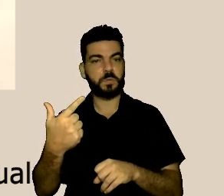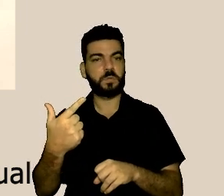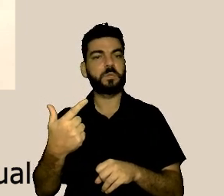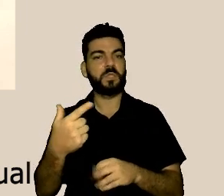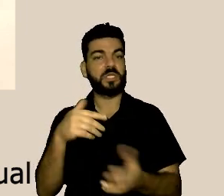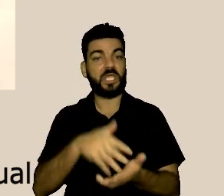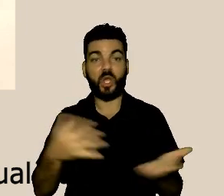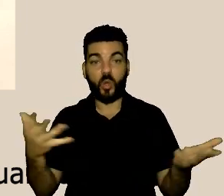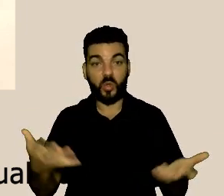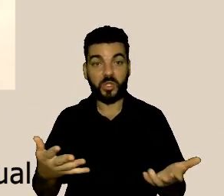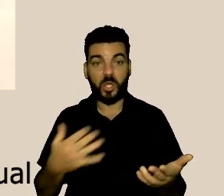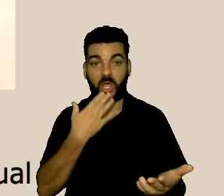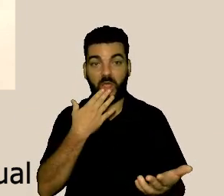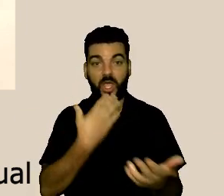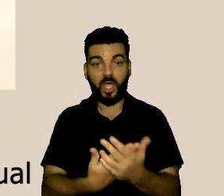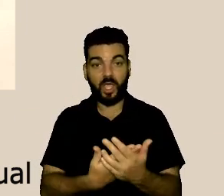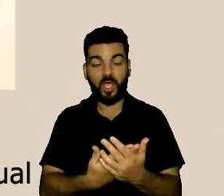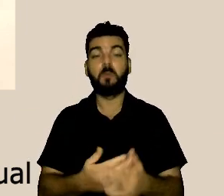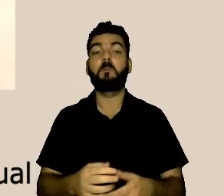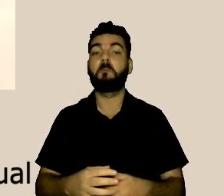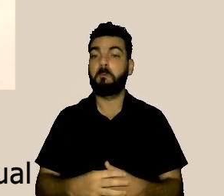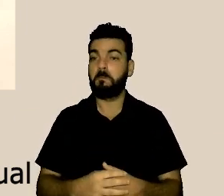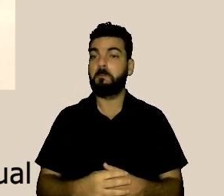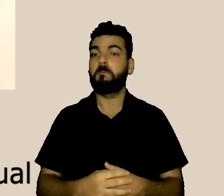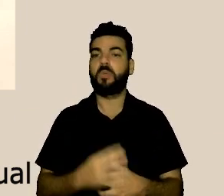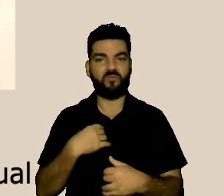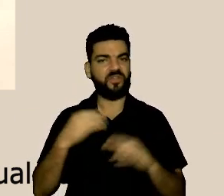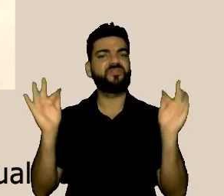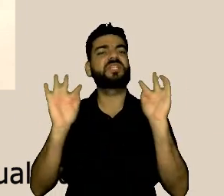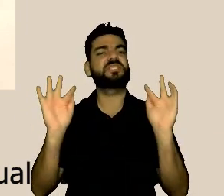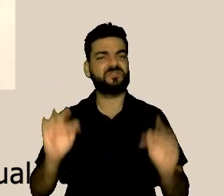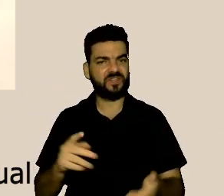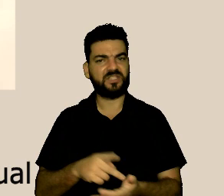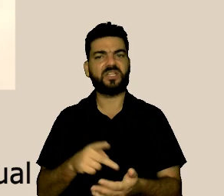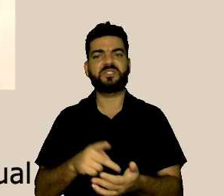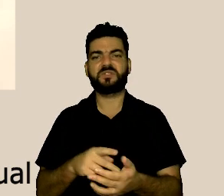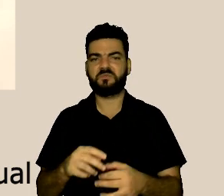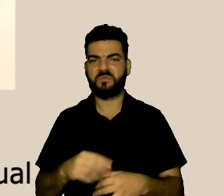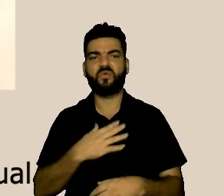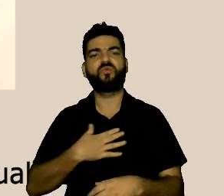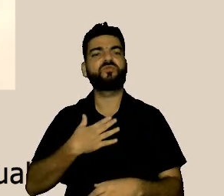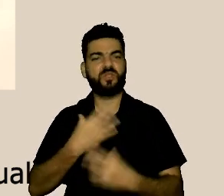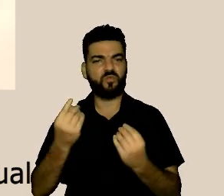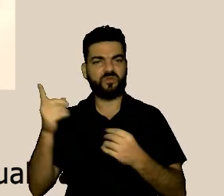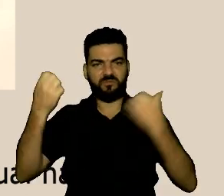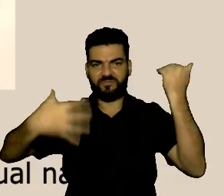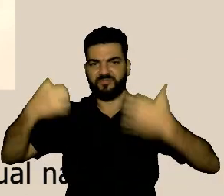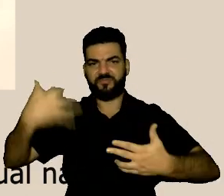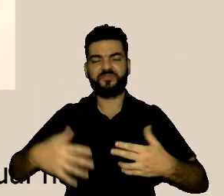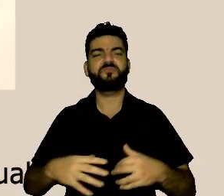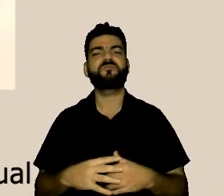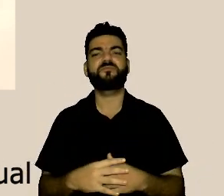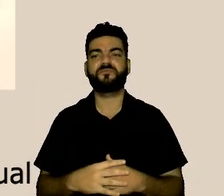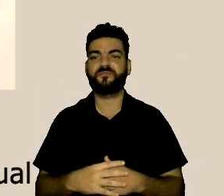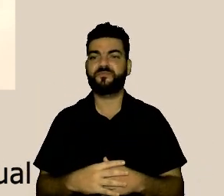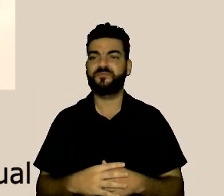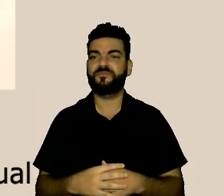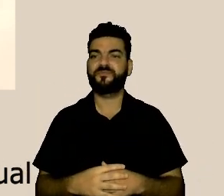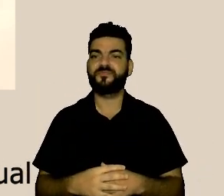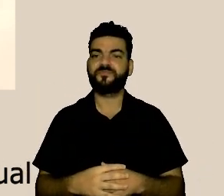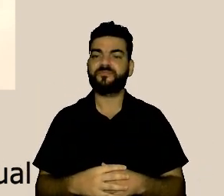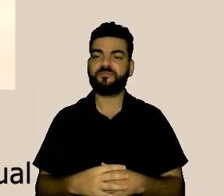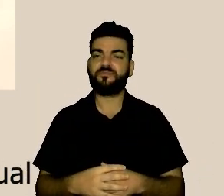então eu fiquei muito, eu fiquei muito feliz, foi muito oportuna a sua apresentação, muito, eu